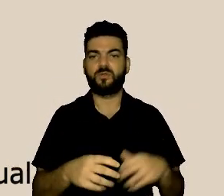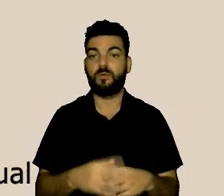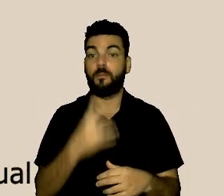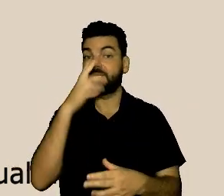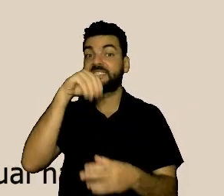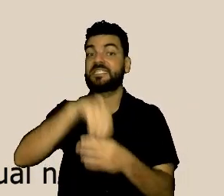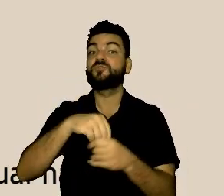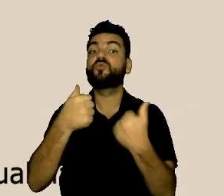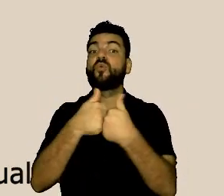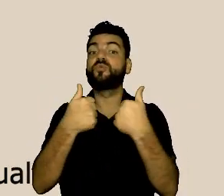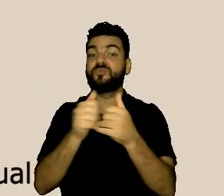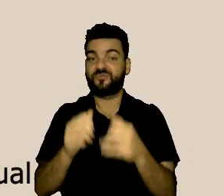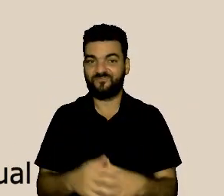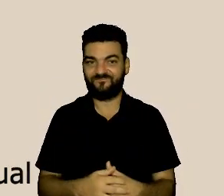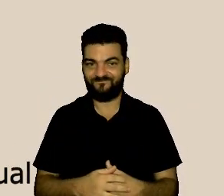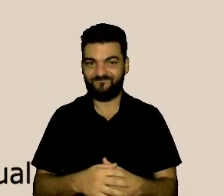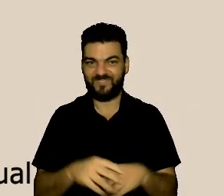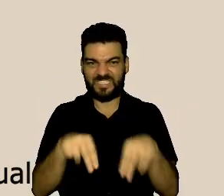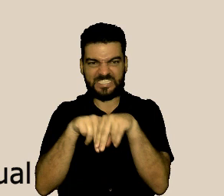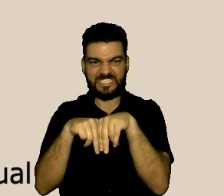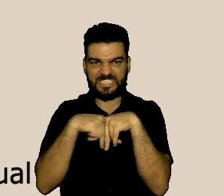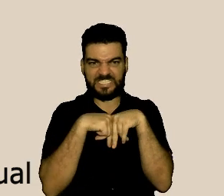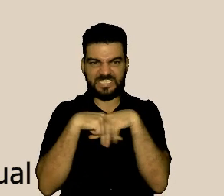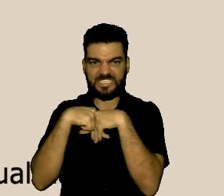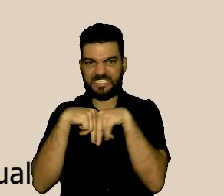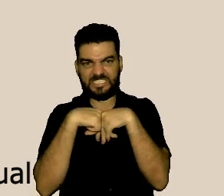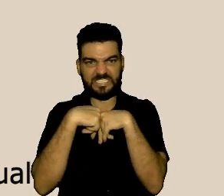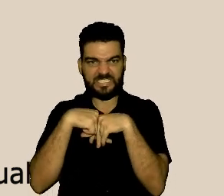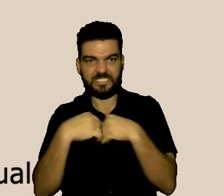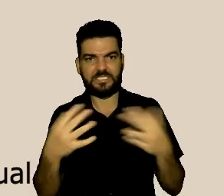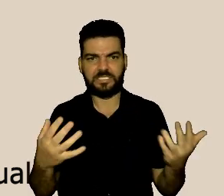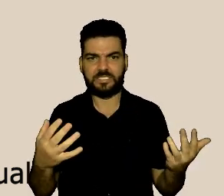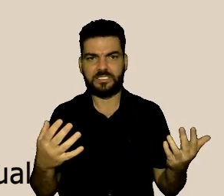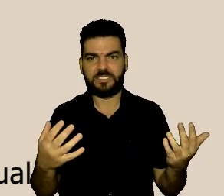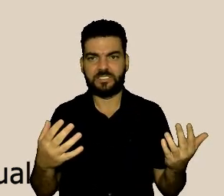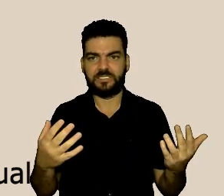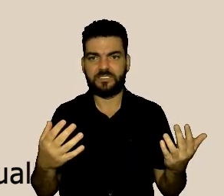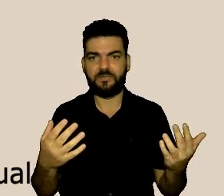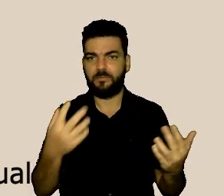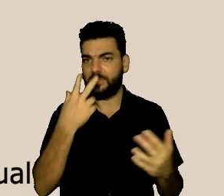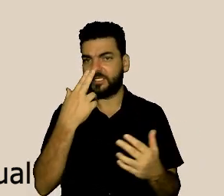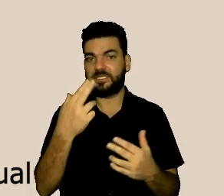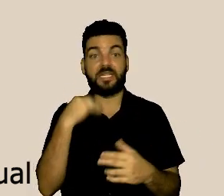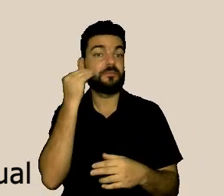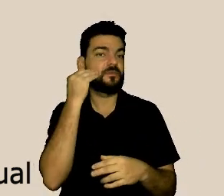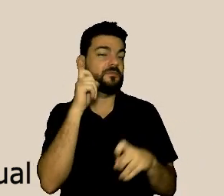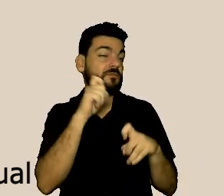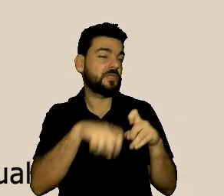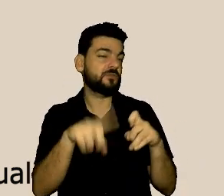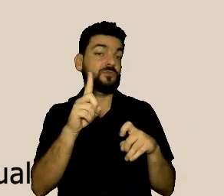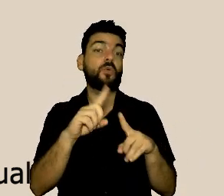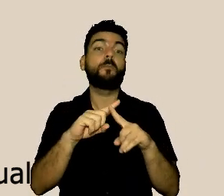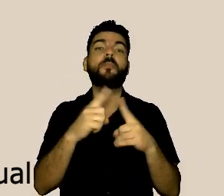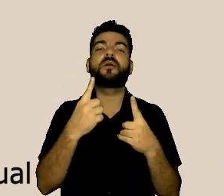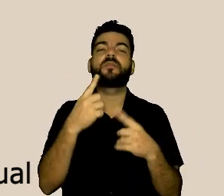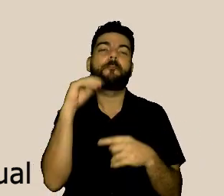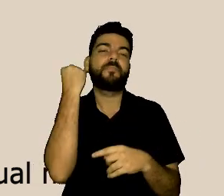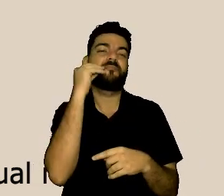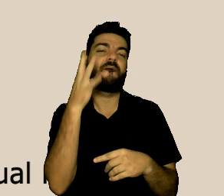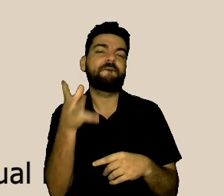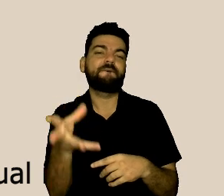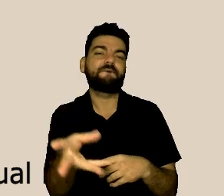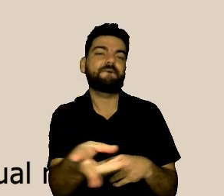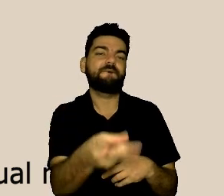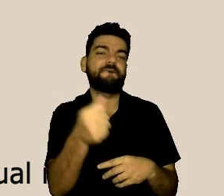tem a vantagem sexual, mas a sua lascivia. Então, nós temos sim acolhido também